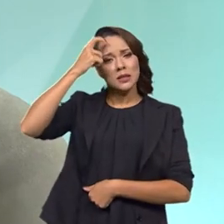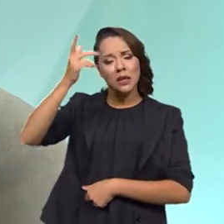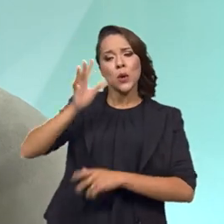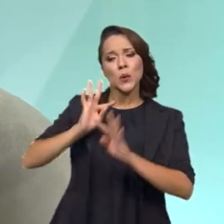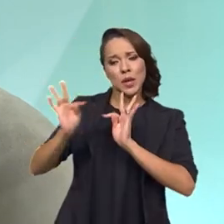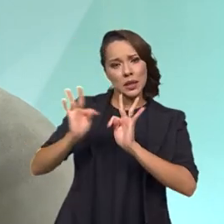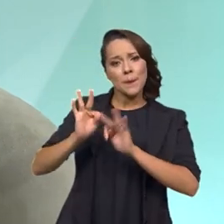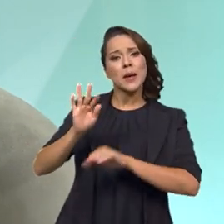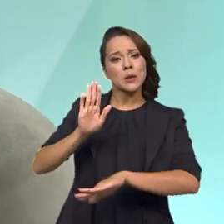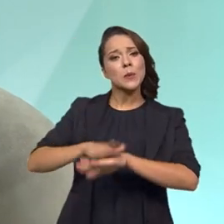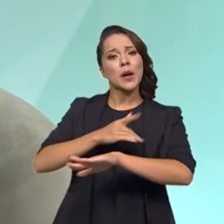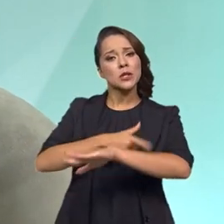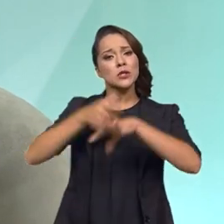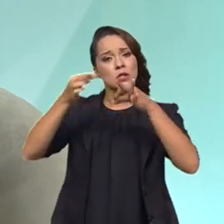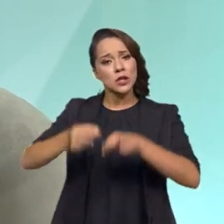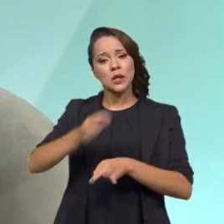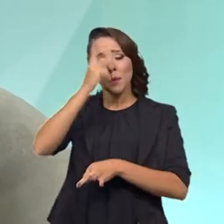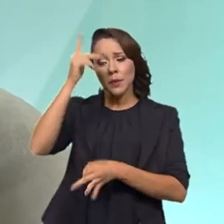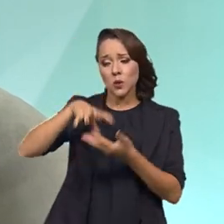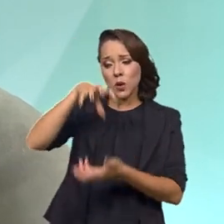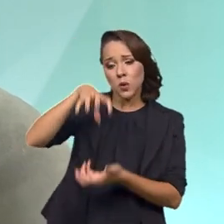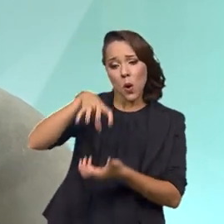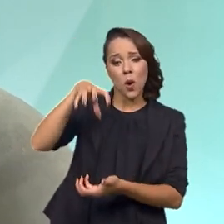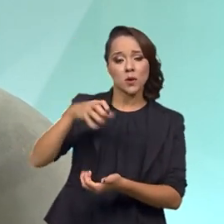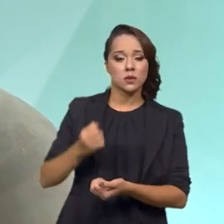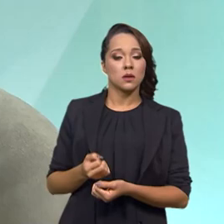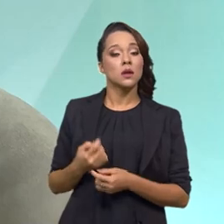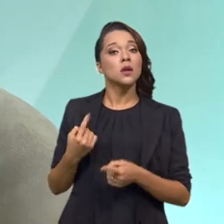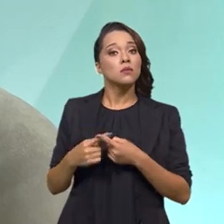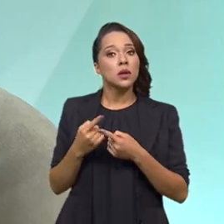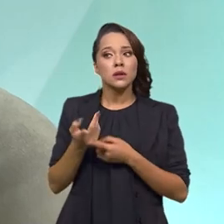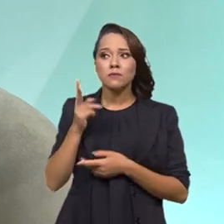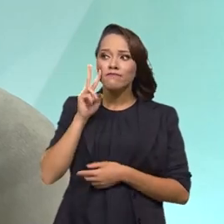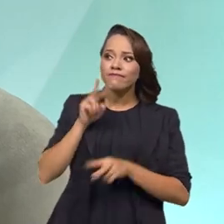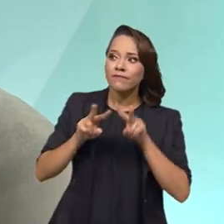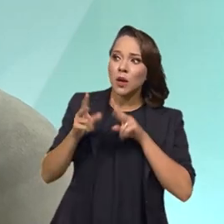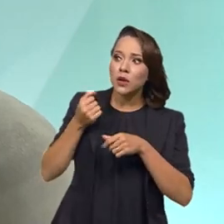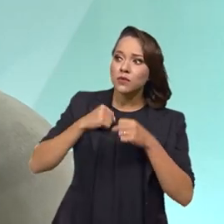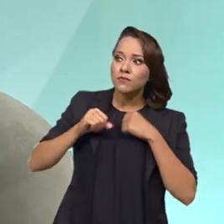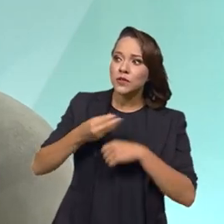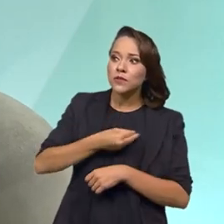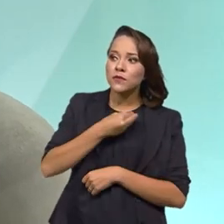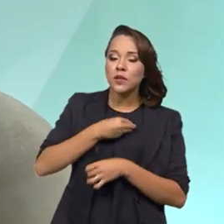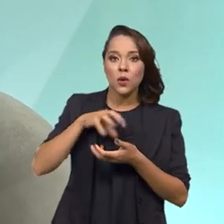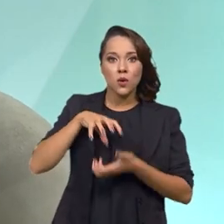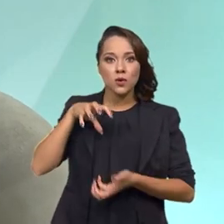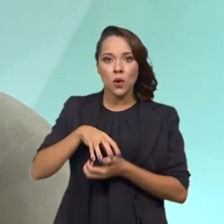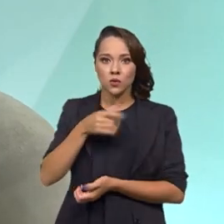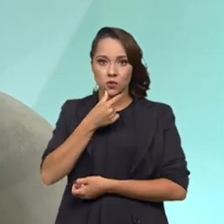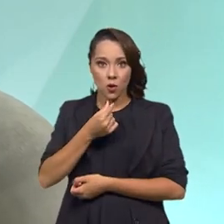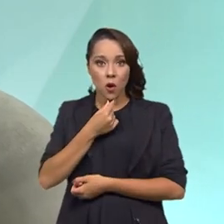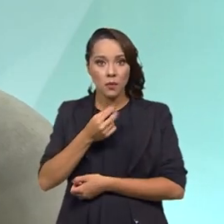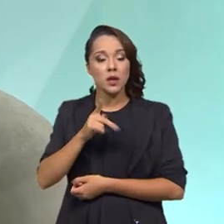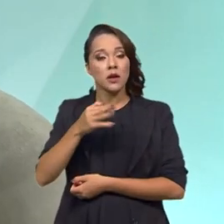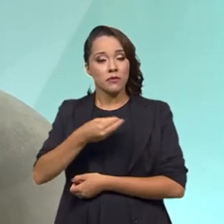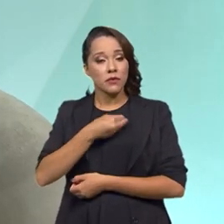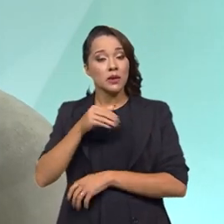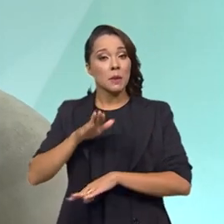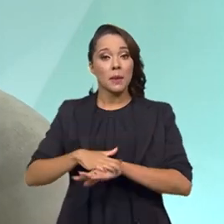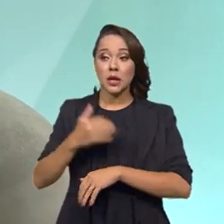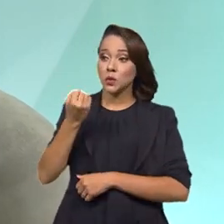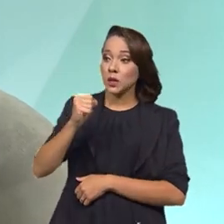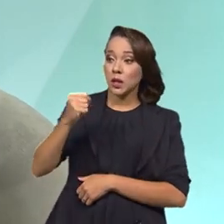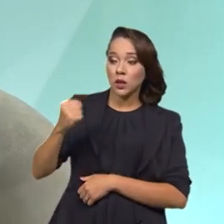tratamento mais digno à pessoa idosa. Porque estamos diante de uma expectativa de vida que os idosos homens vão viver mais de